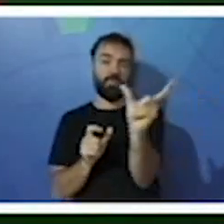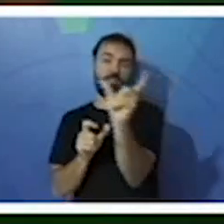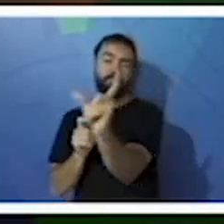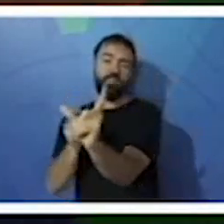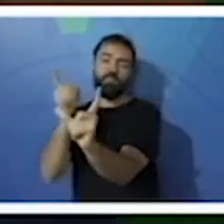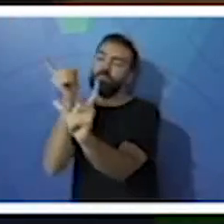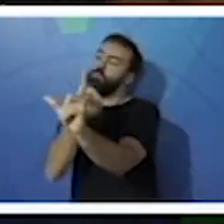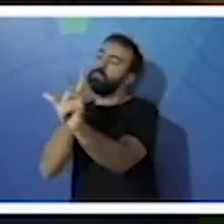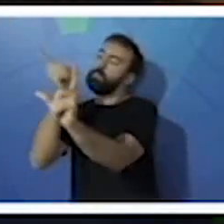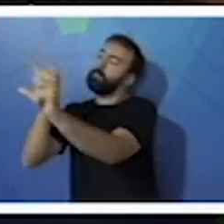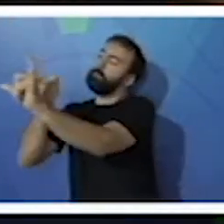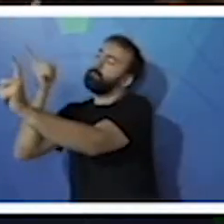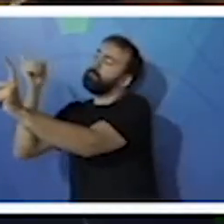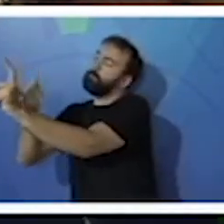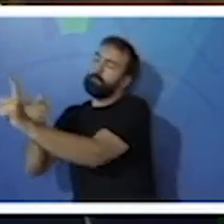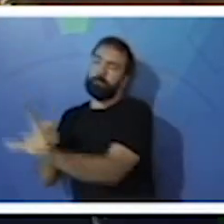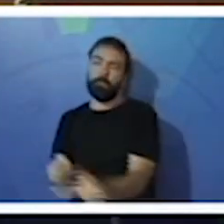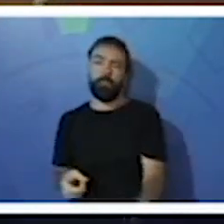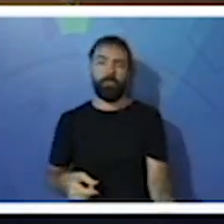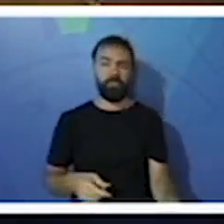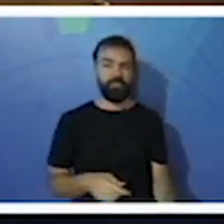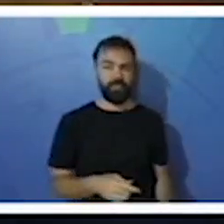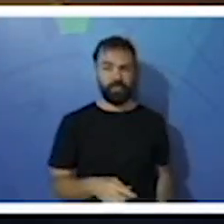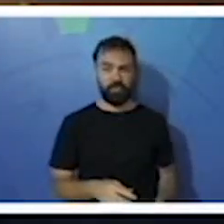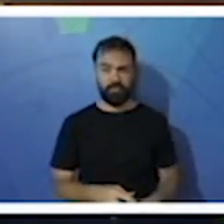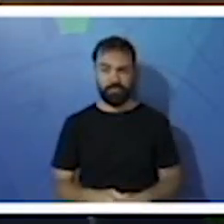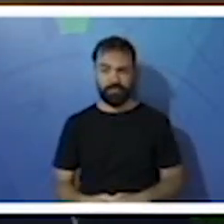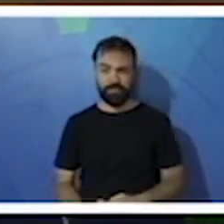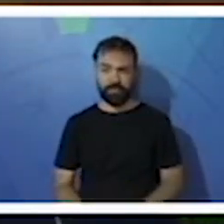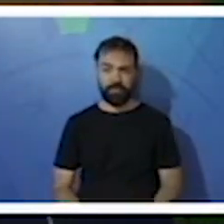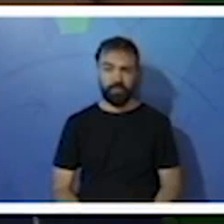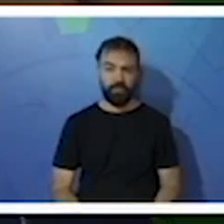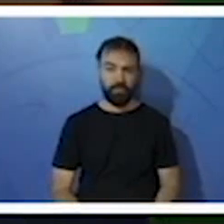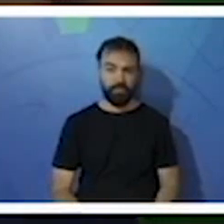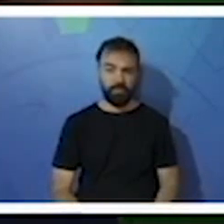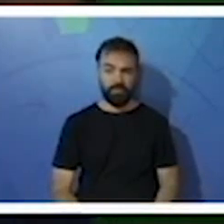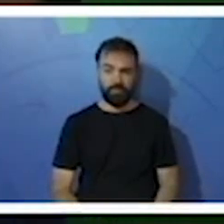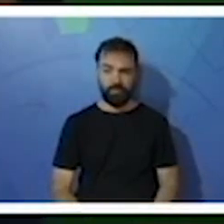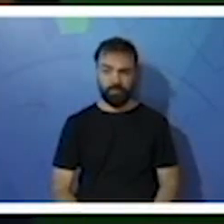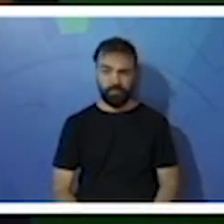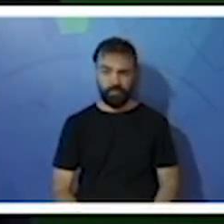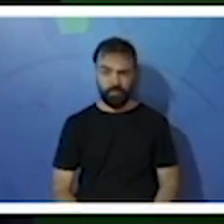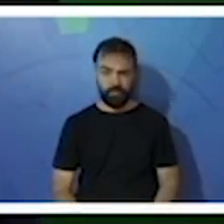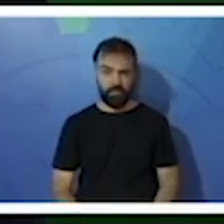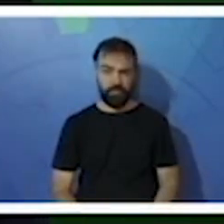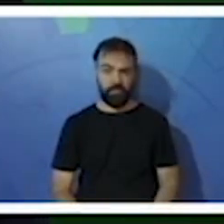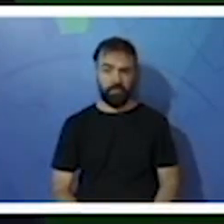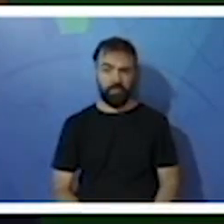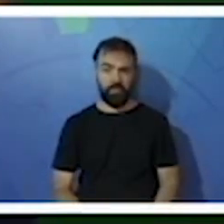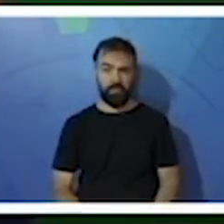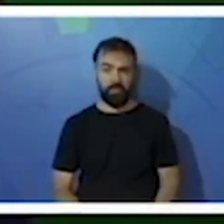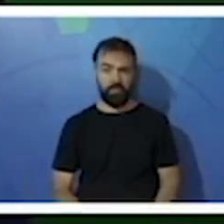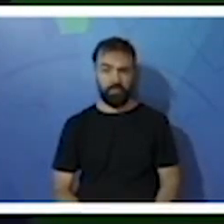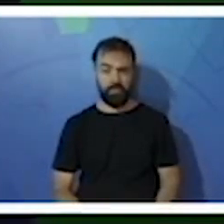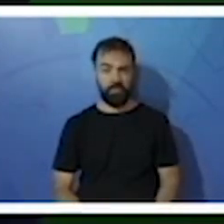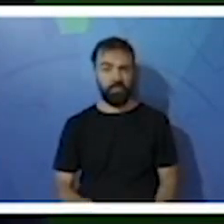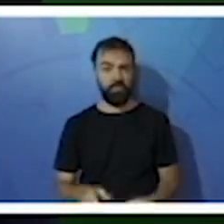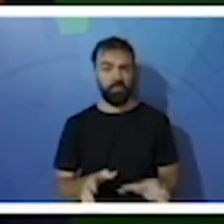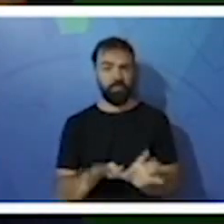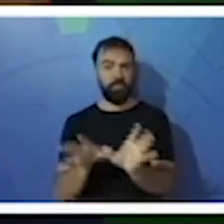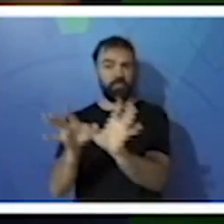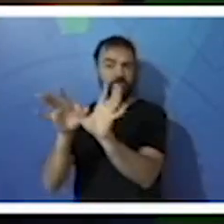forem preenchendo, que vai ficar mais fácil para a construção deste mapa. Então, vamos ver as palavrinhas. Vou,